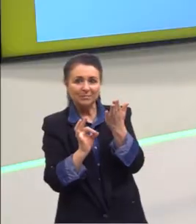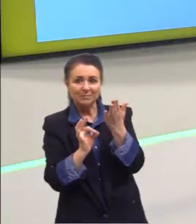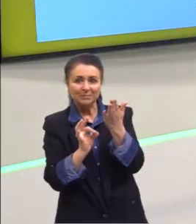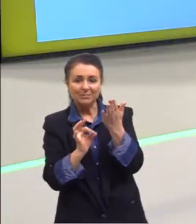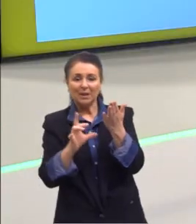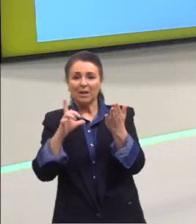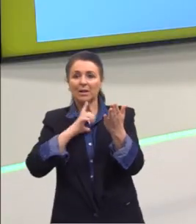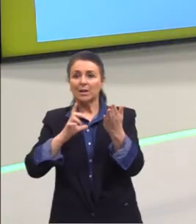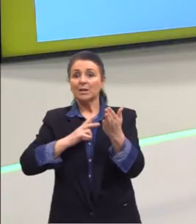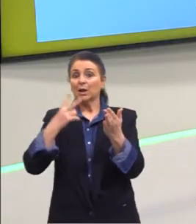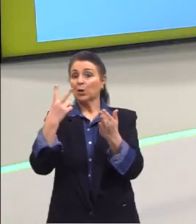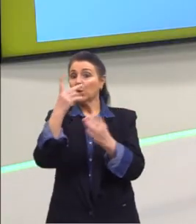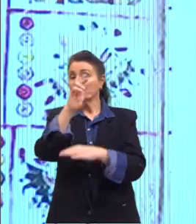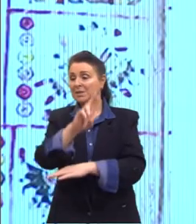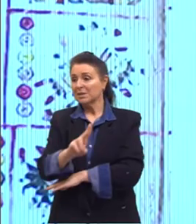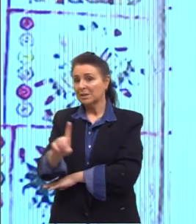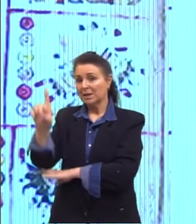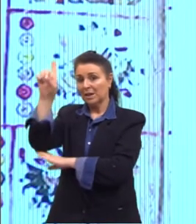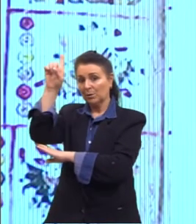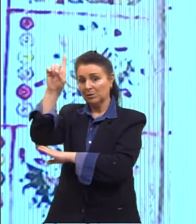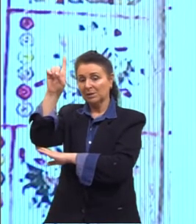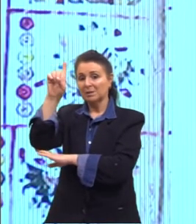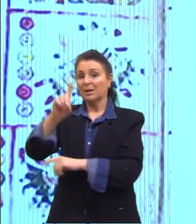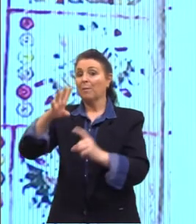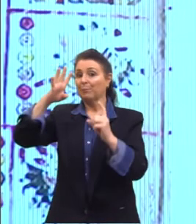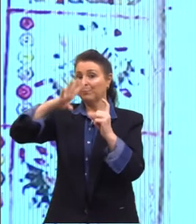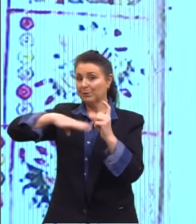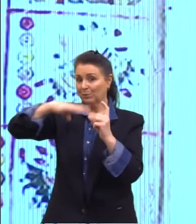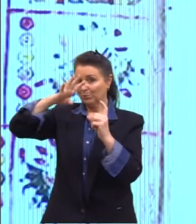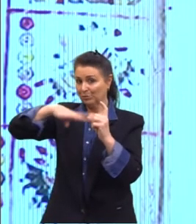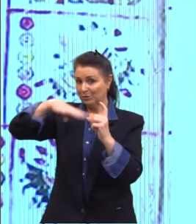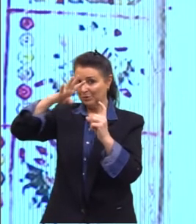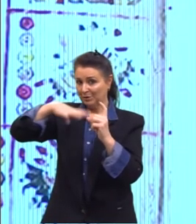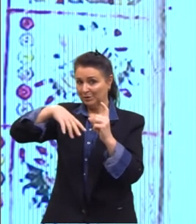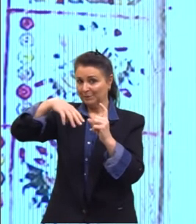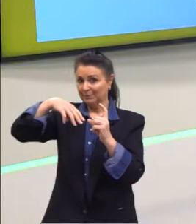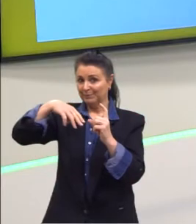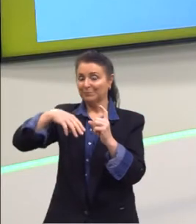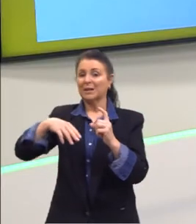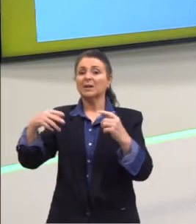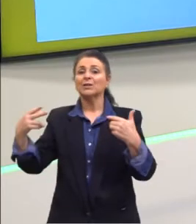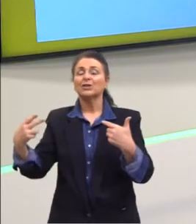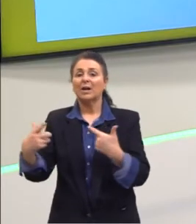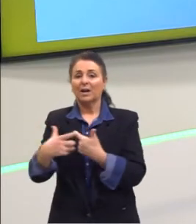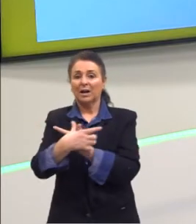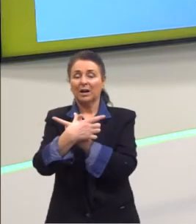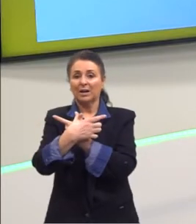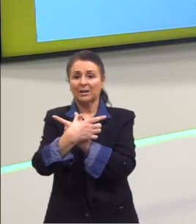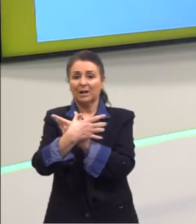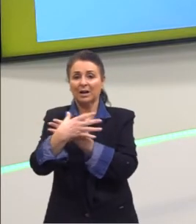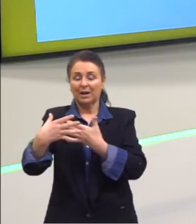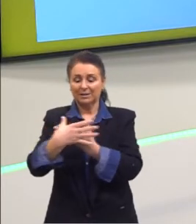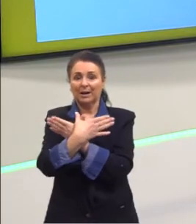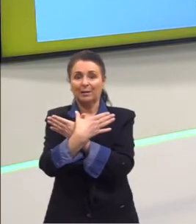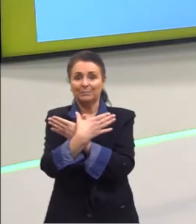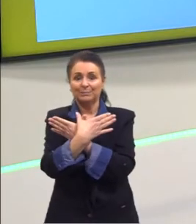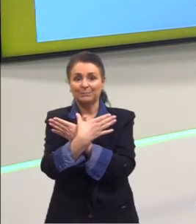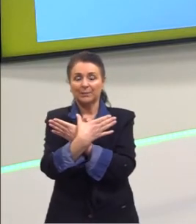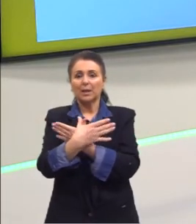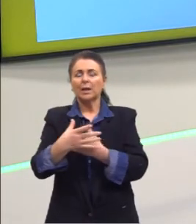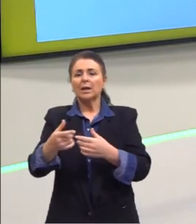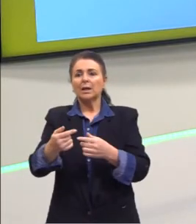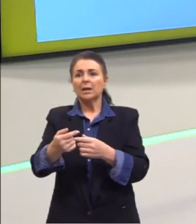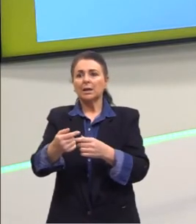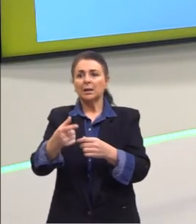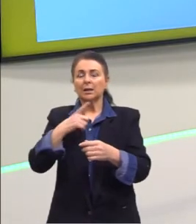Aqui nós temos dois deuses da mitologia, da mitologia azteca. E interessante também, vou destacar aqui que lá no